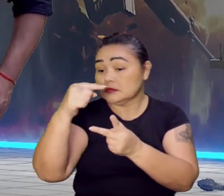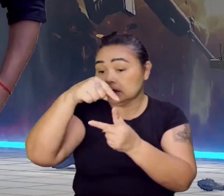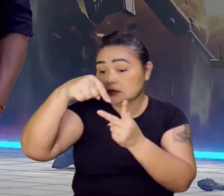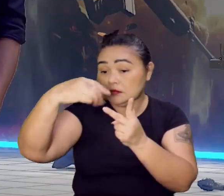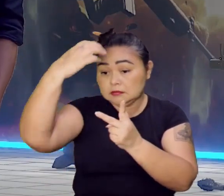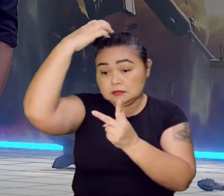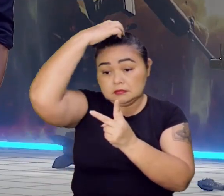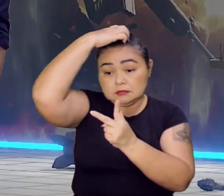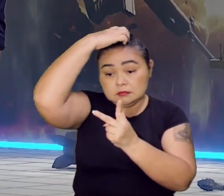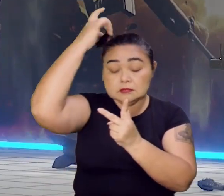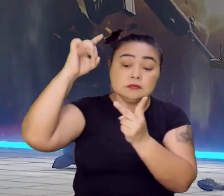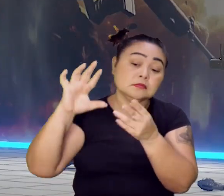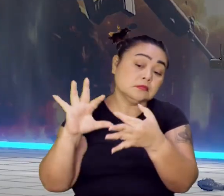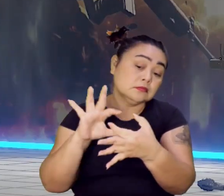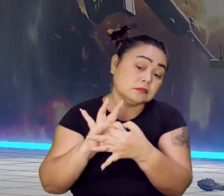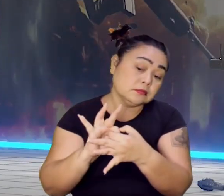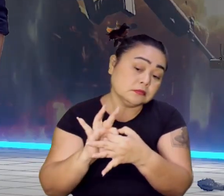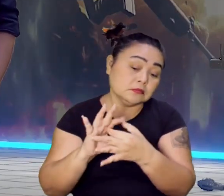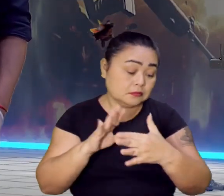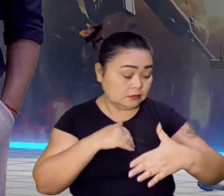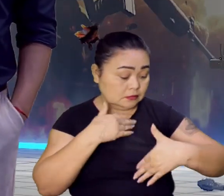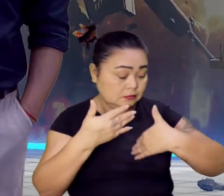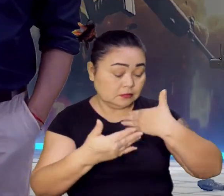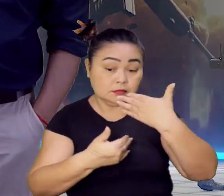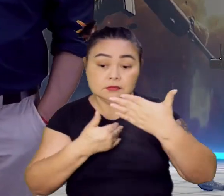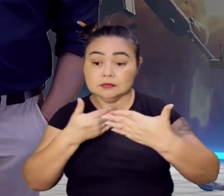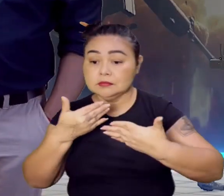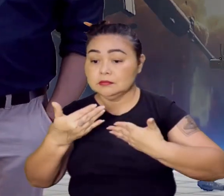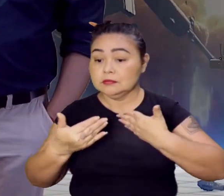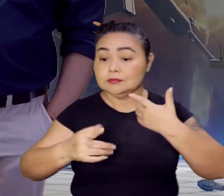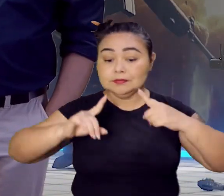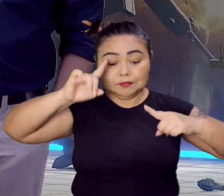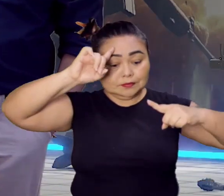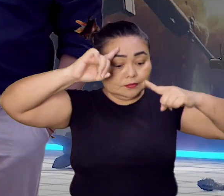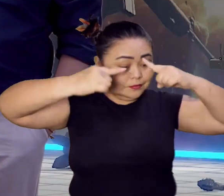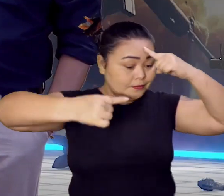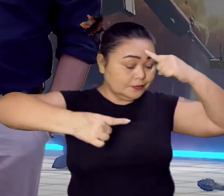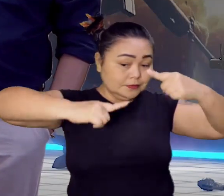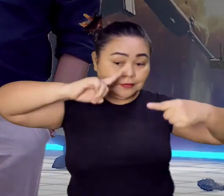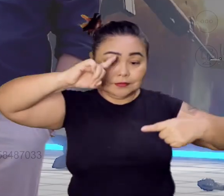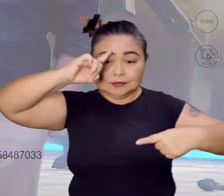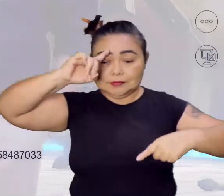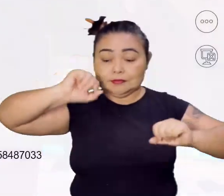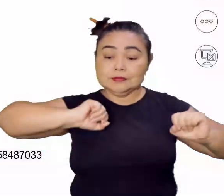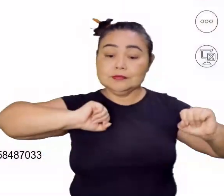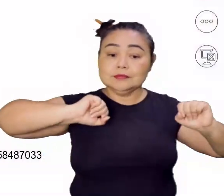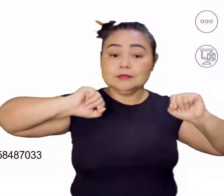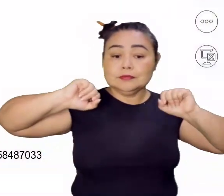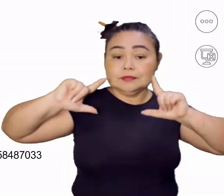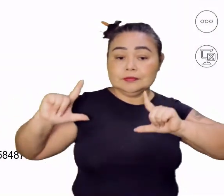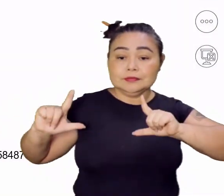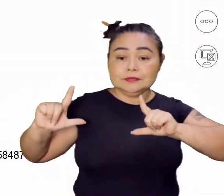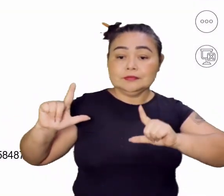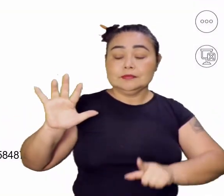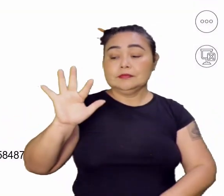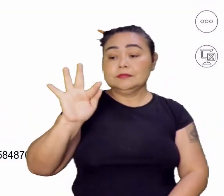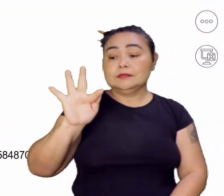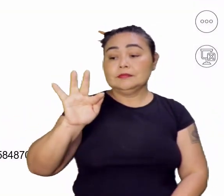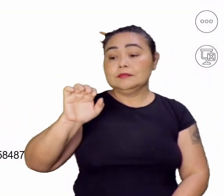unindo. Então, começa um processo de governabilidade. Olha aí a foto dele aí, Felipe II.